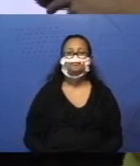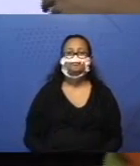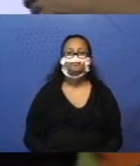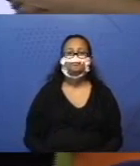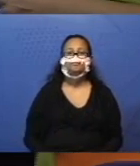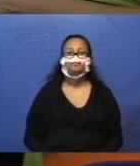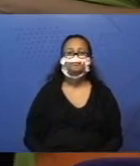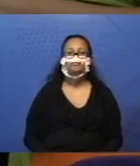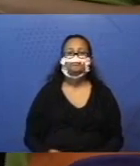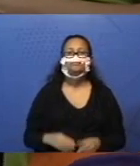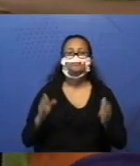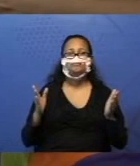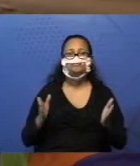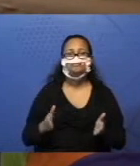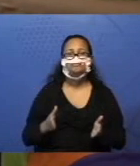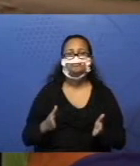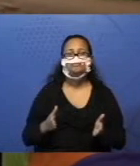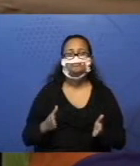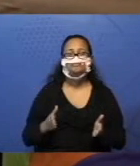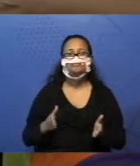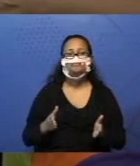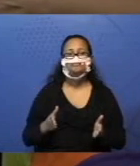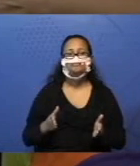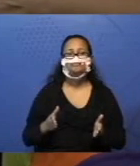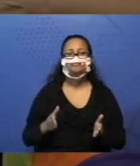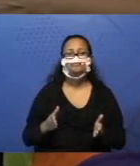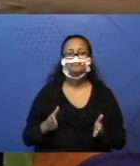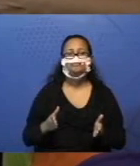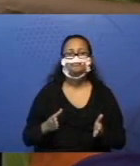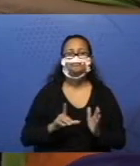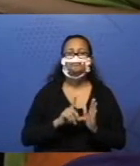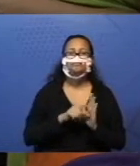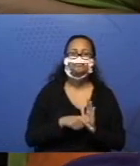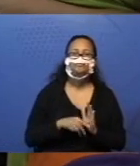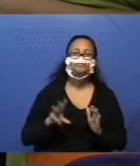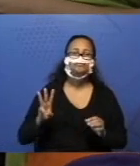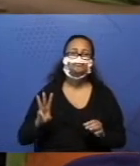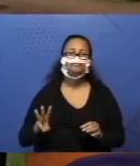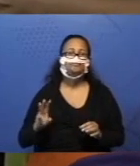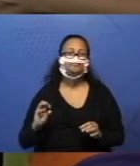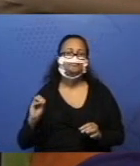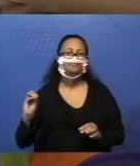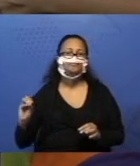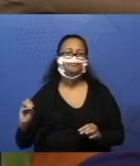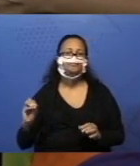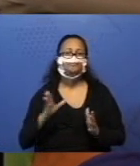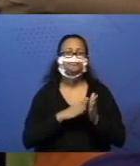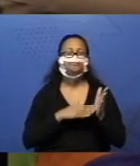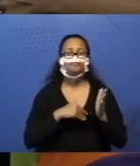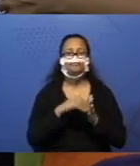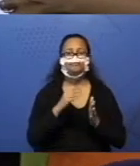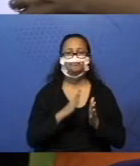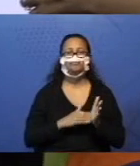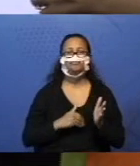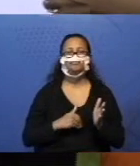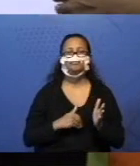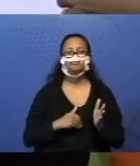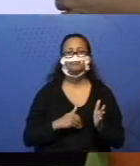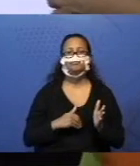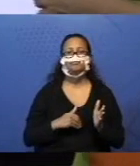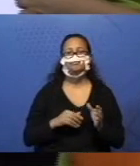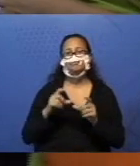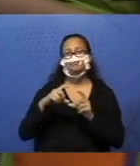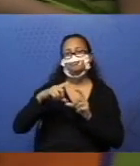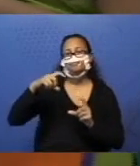Agora, além dessas três que eu coloquei aqui pintando as barrinhas,